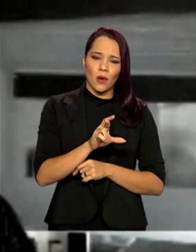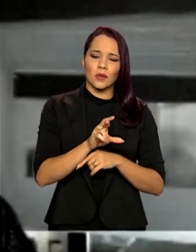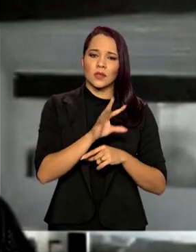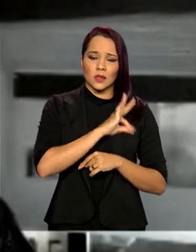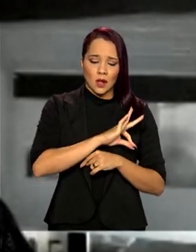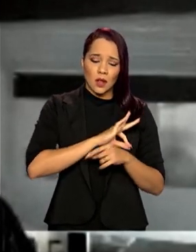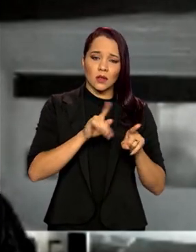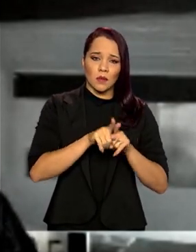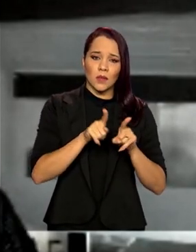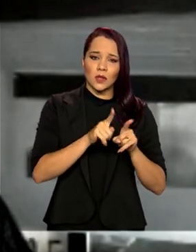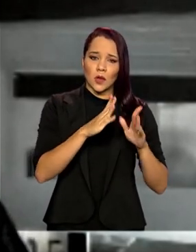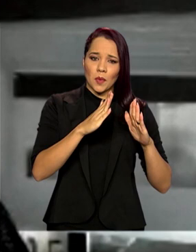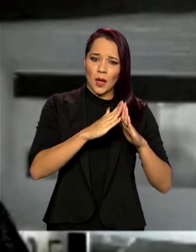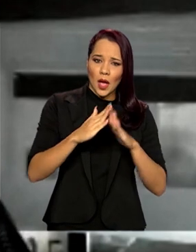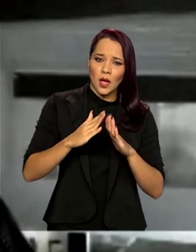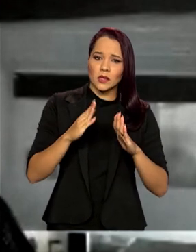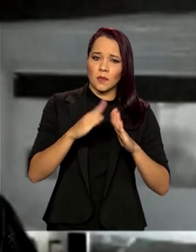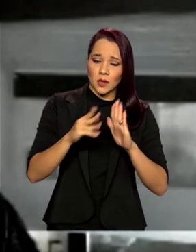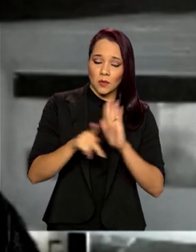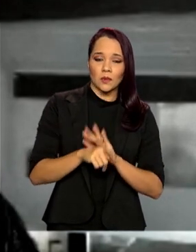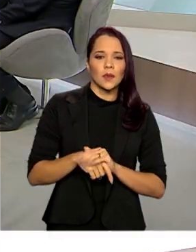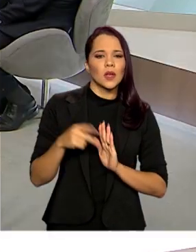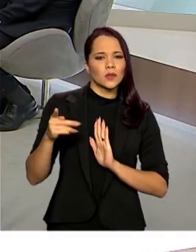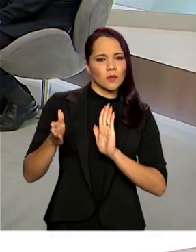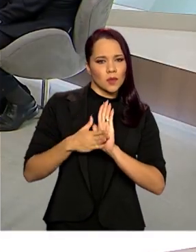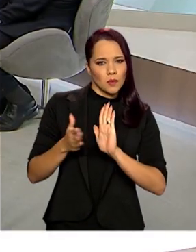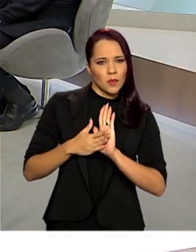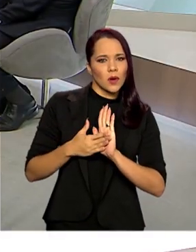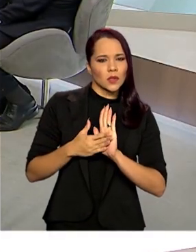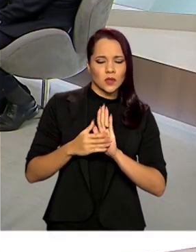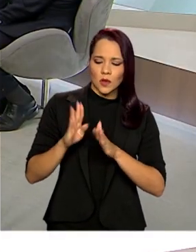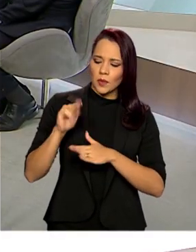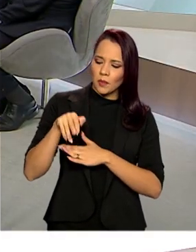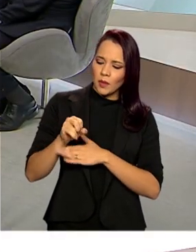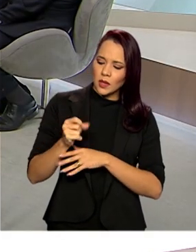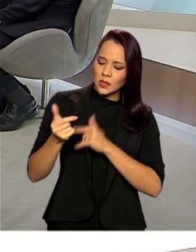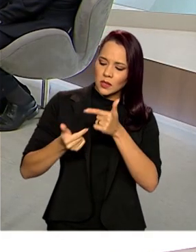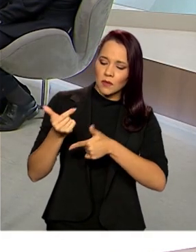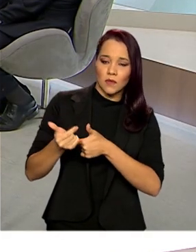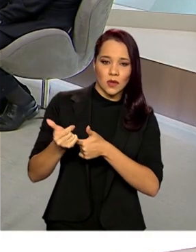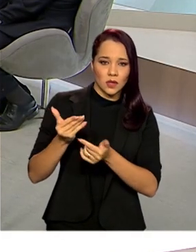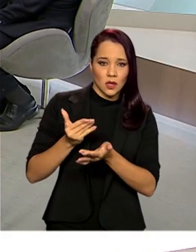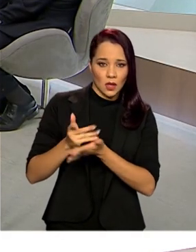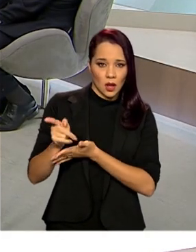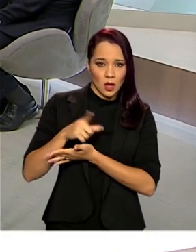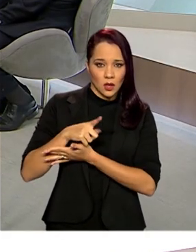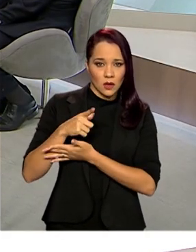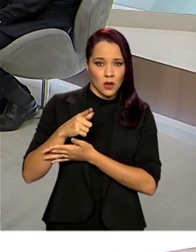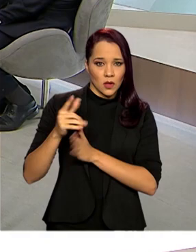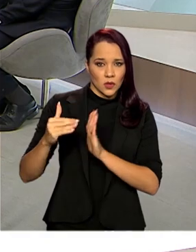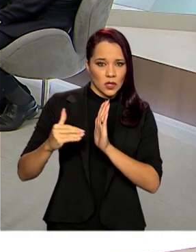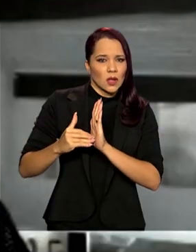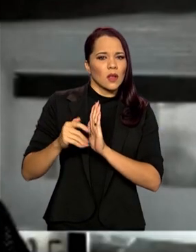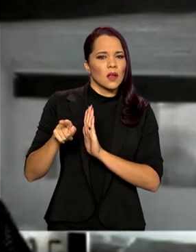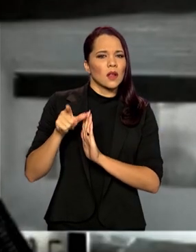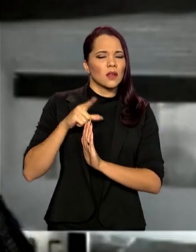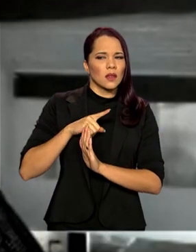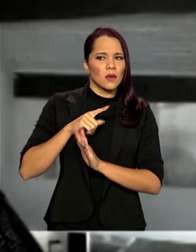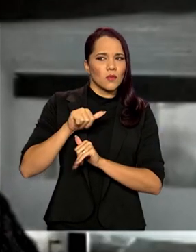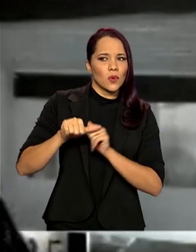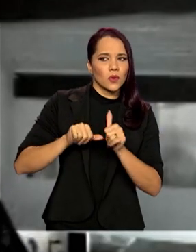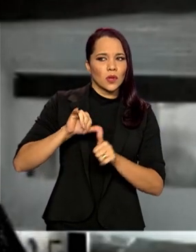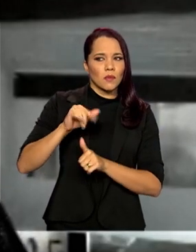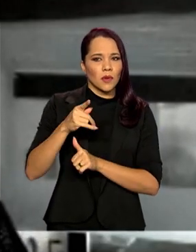renda e sobre o patrimônio. A sua proposta de imposto sobre bens e serviços, que está lá no Senado Federal, ela mexe um pouquinho no IPVA,